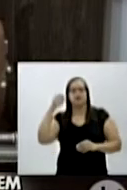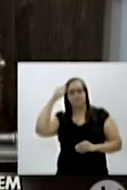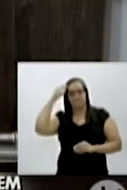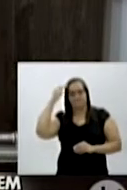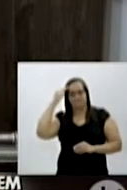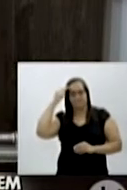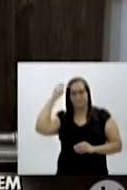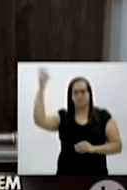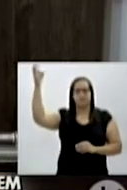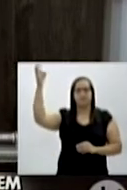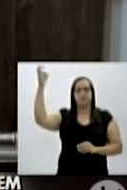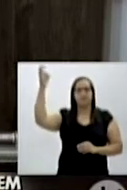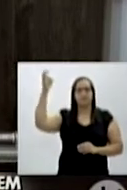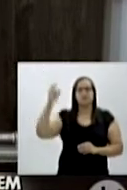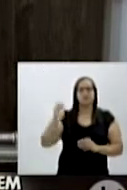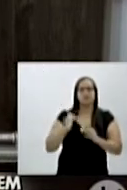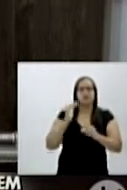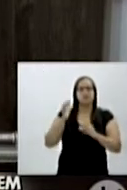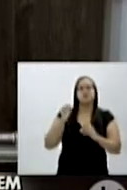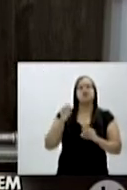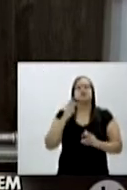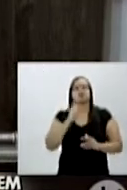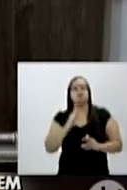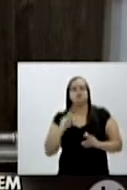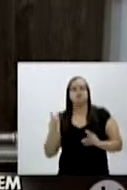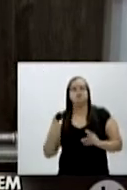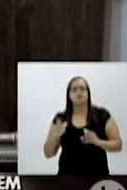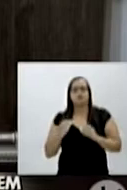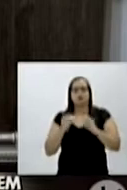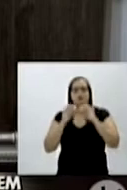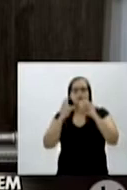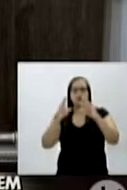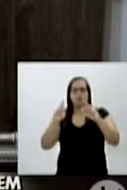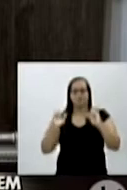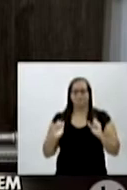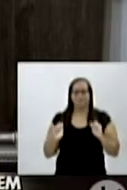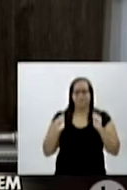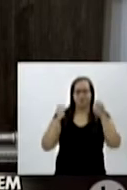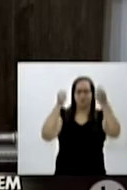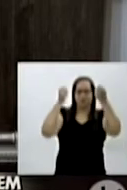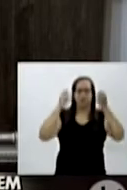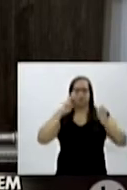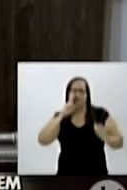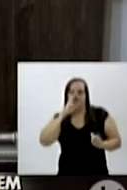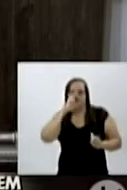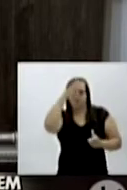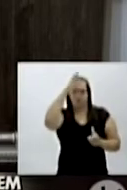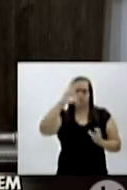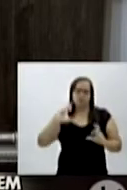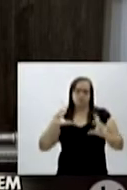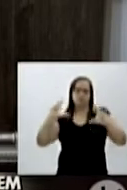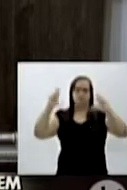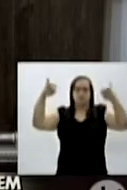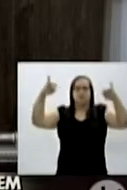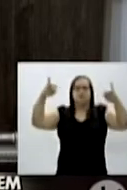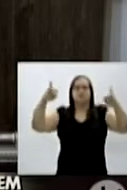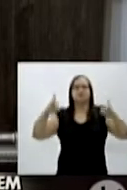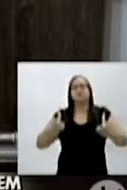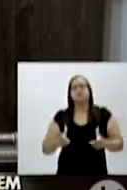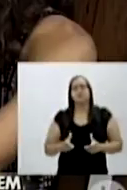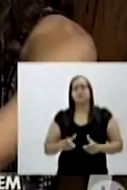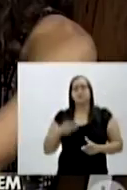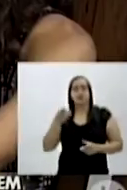capaz, mas desde que eles colocasse fontes mais fortes, maiores, para ela poder resolver esses